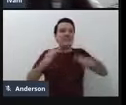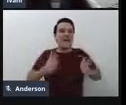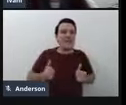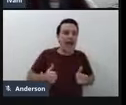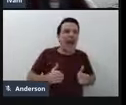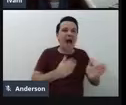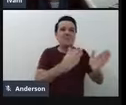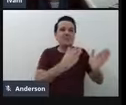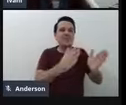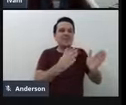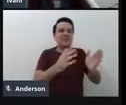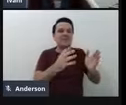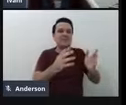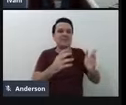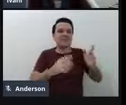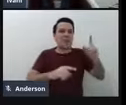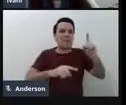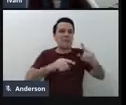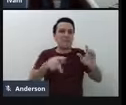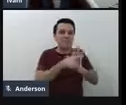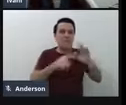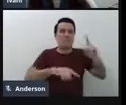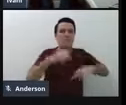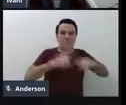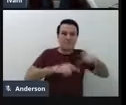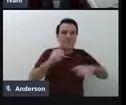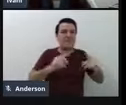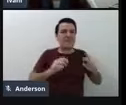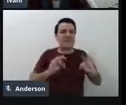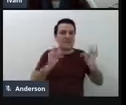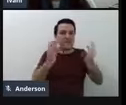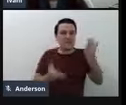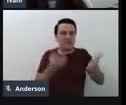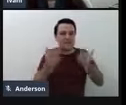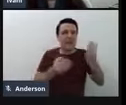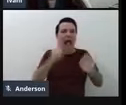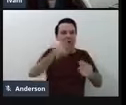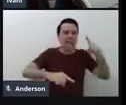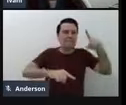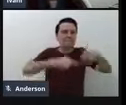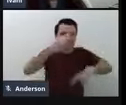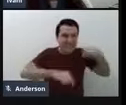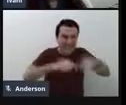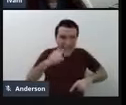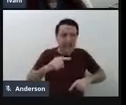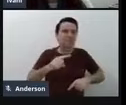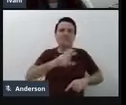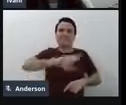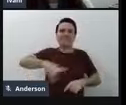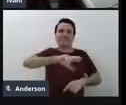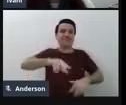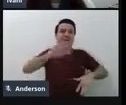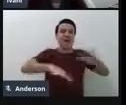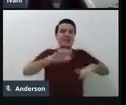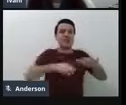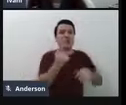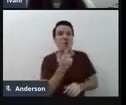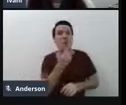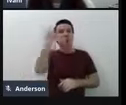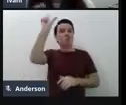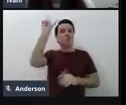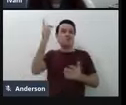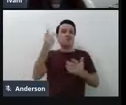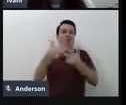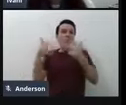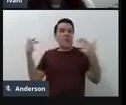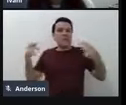é do recurso de tecnologia assistiva do equipamento em si, talvez não seja esse o caminho que nós